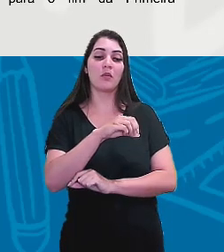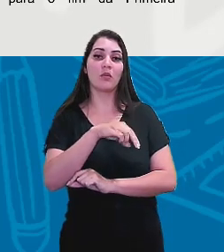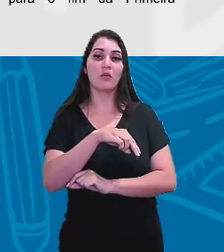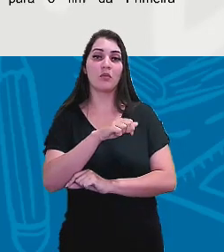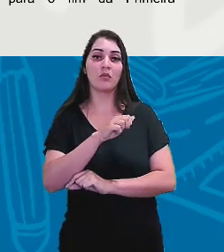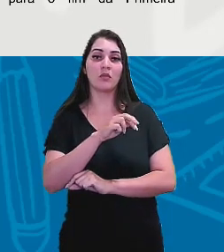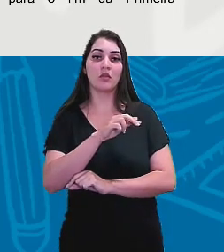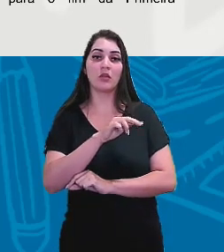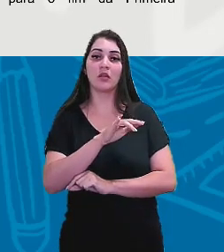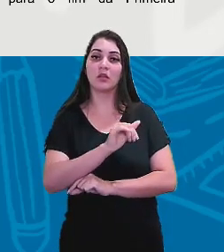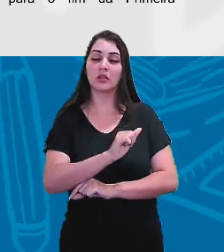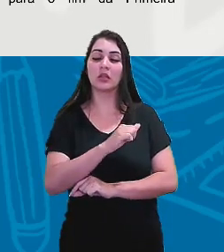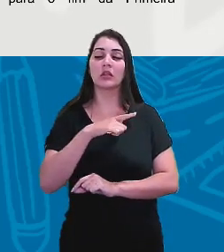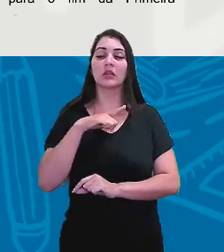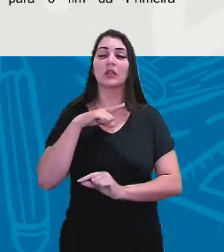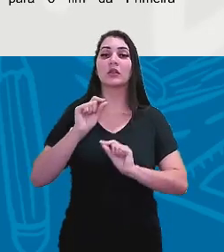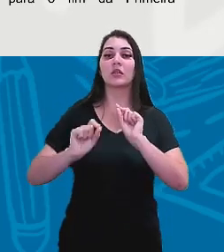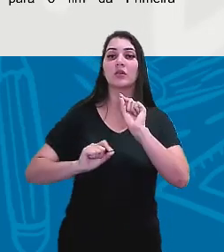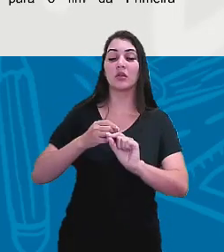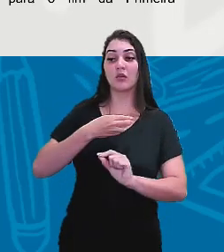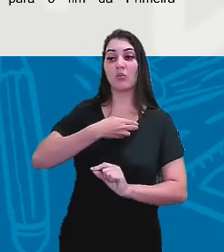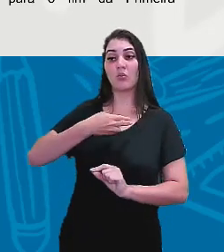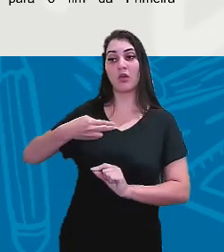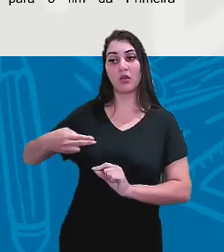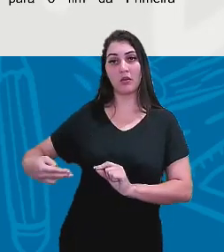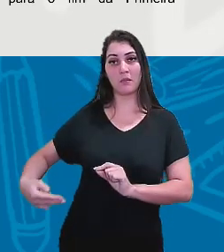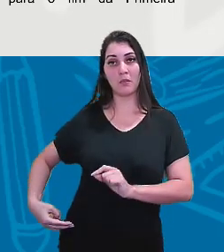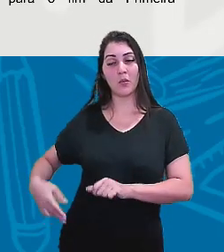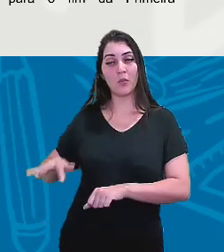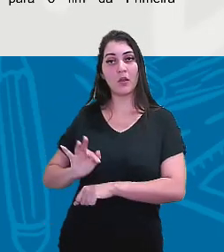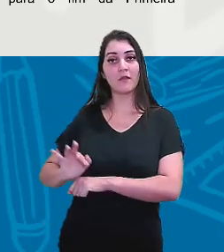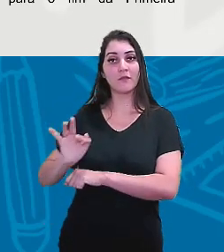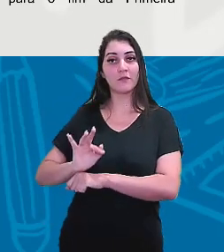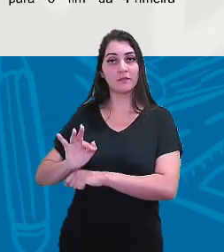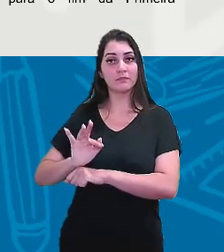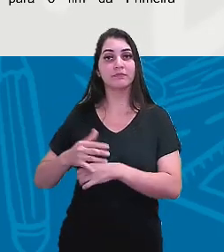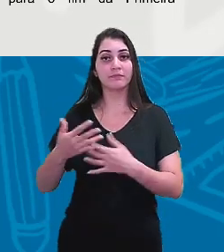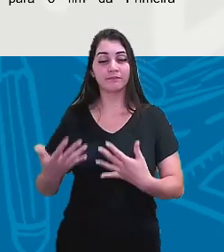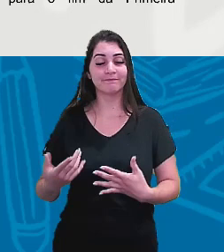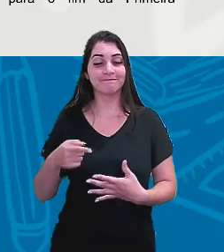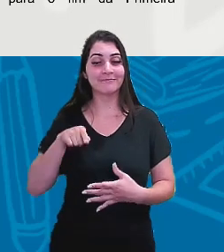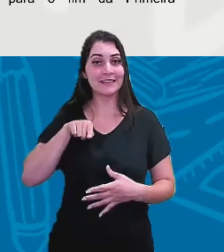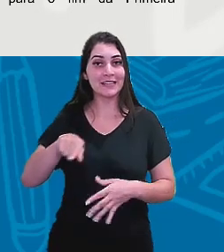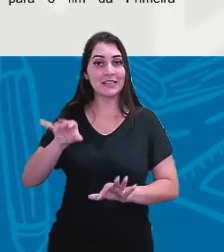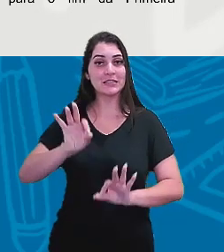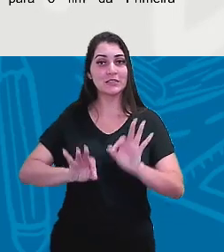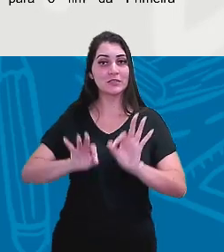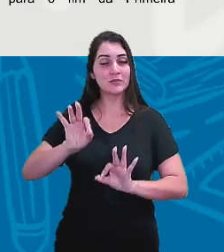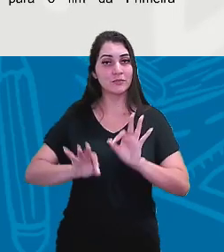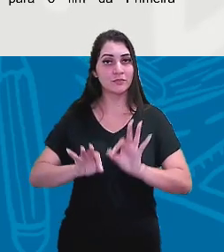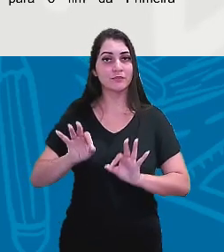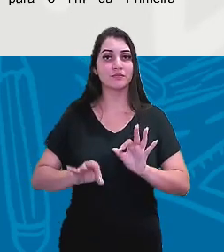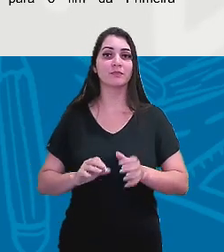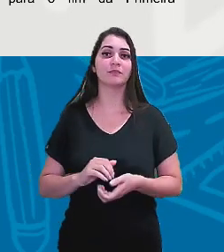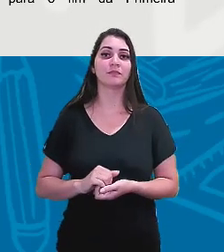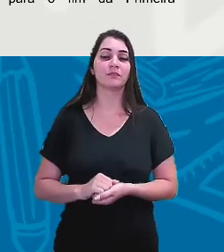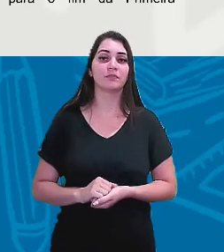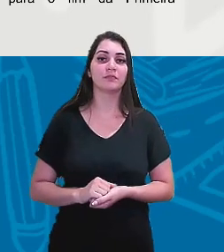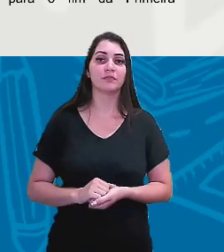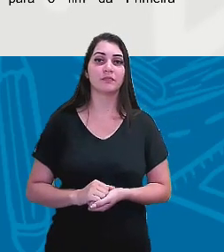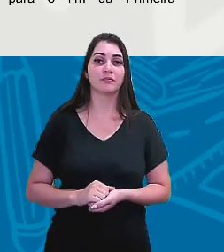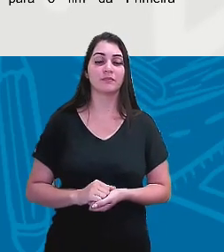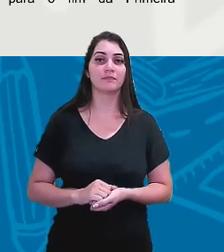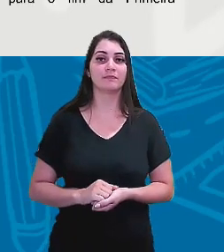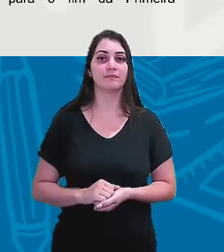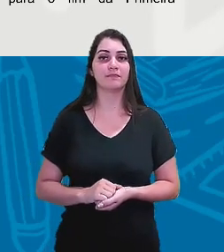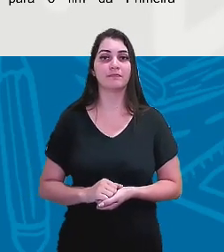República federativa. E aquela organização que vai,